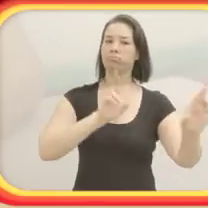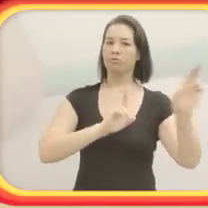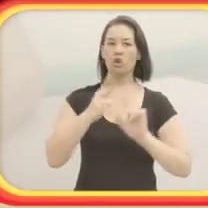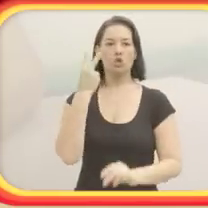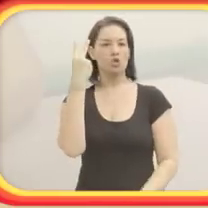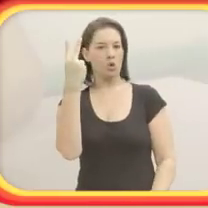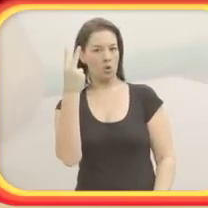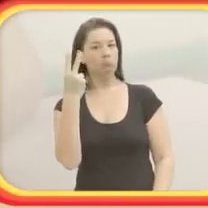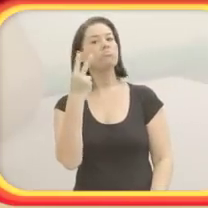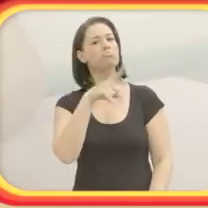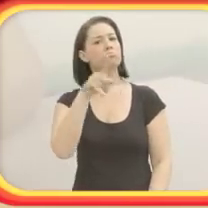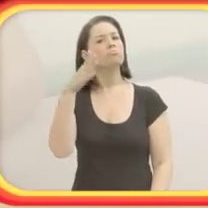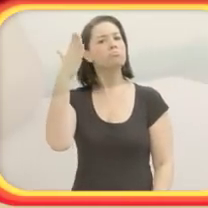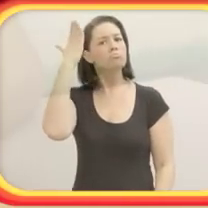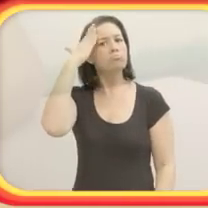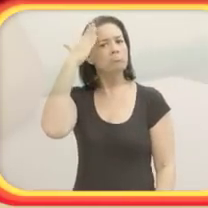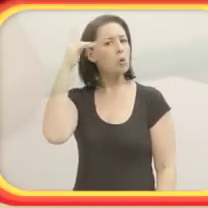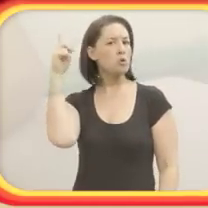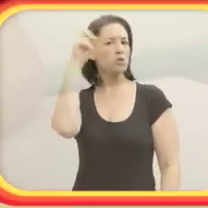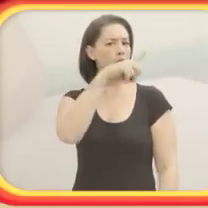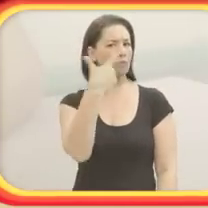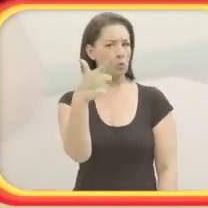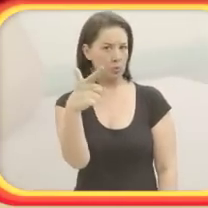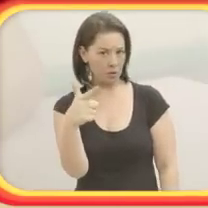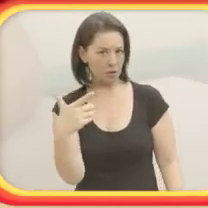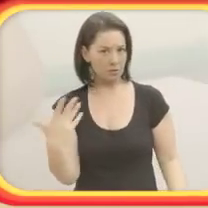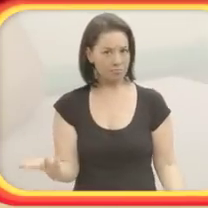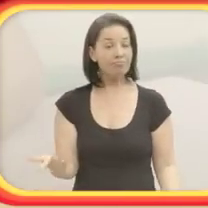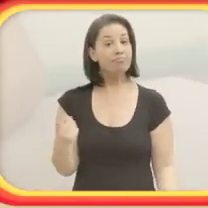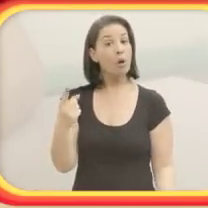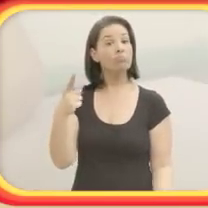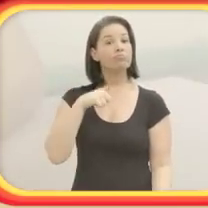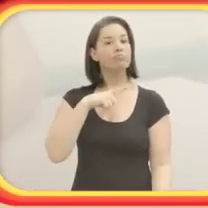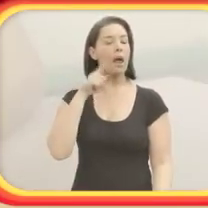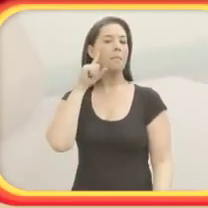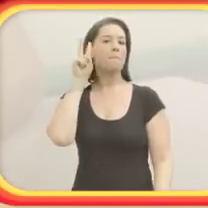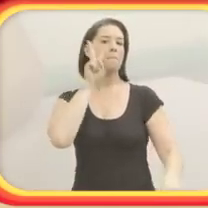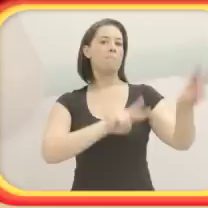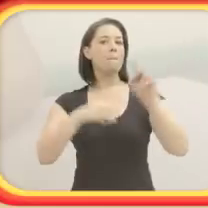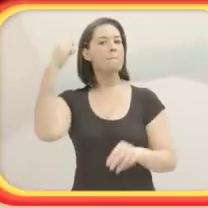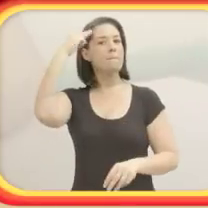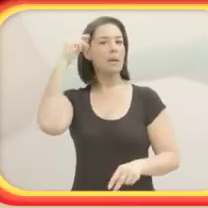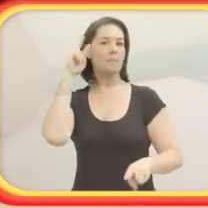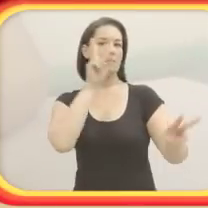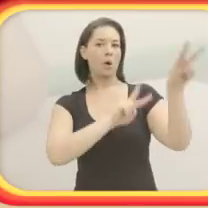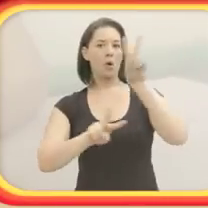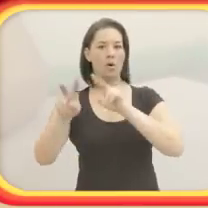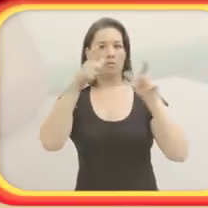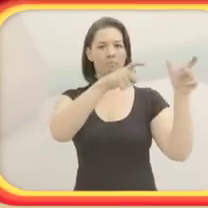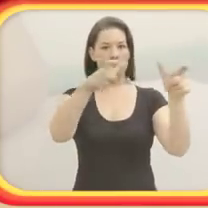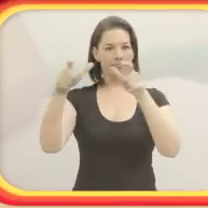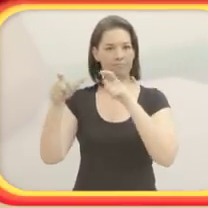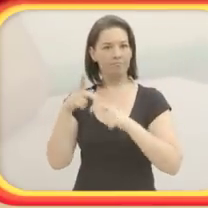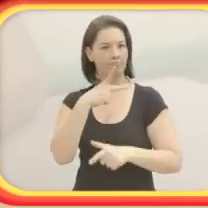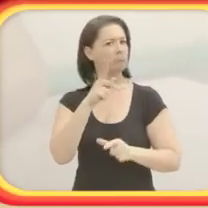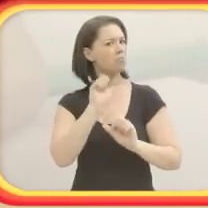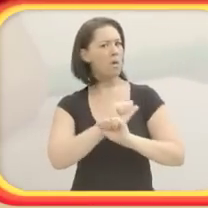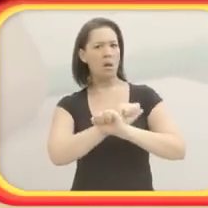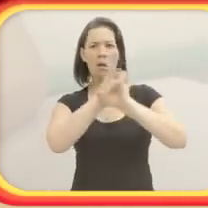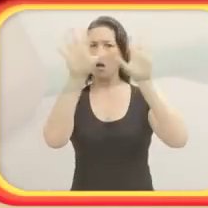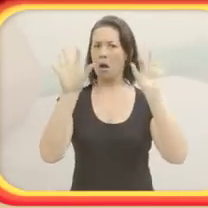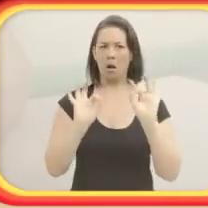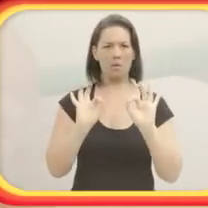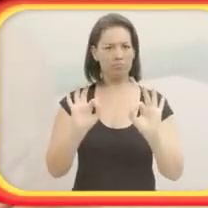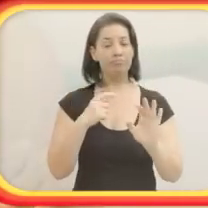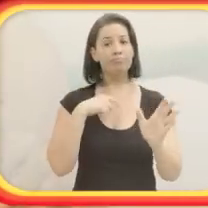dificuldade nenhuma, tá? Por quê? Porque a memória visoespacial deles é intacta. Eu perguntava para eles que número é esse?